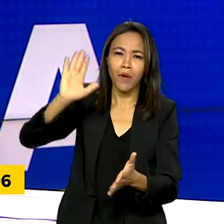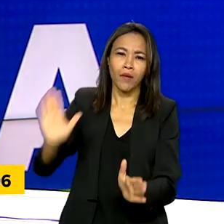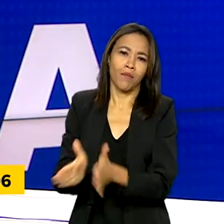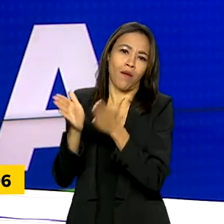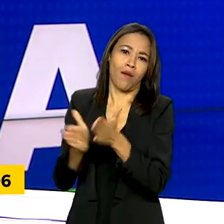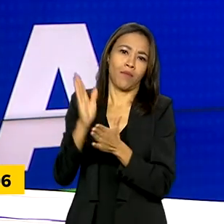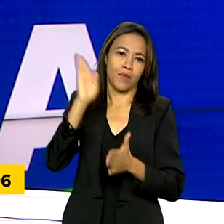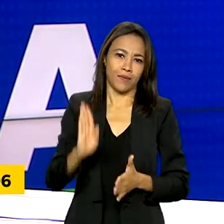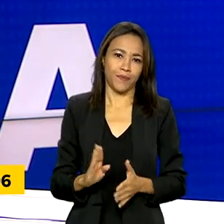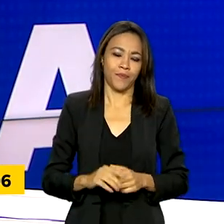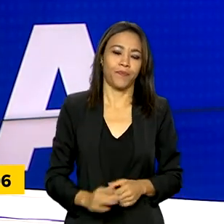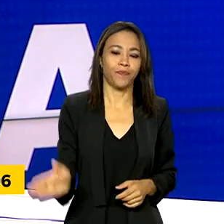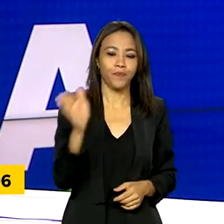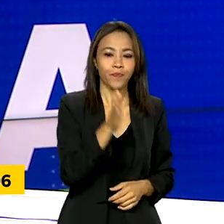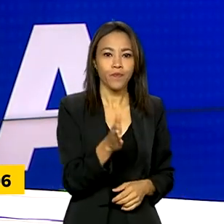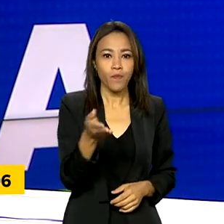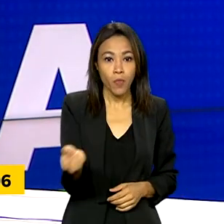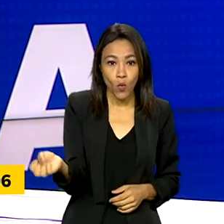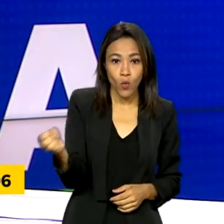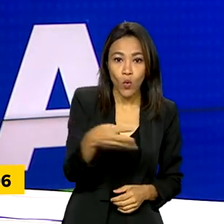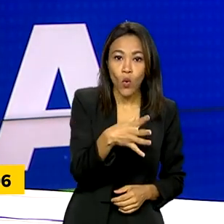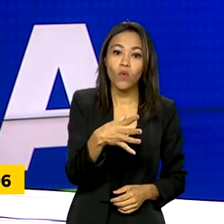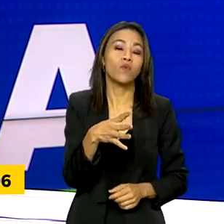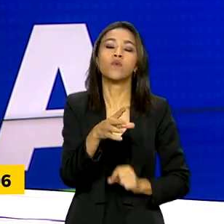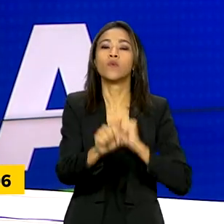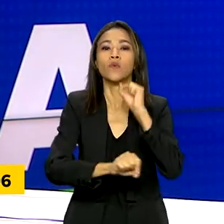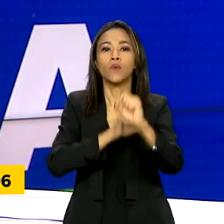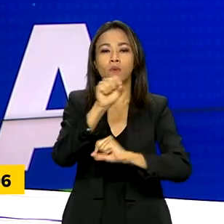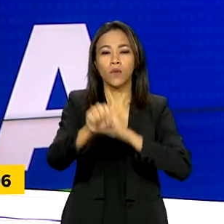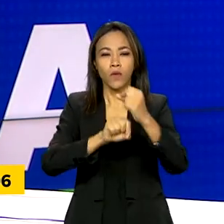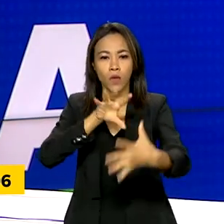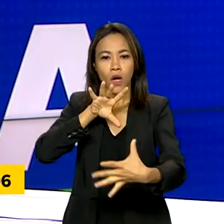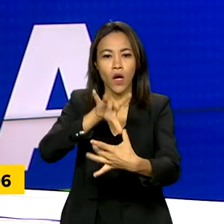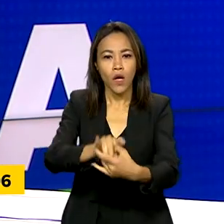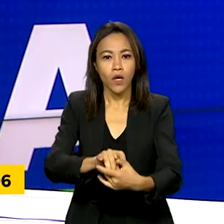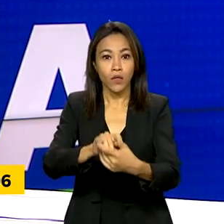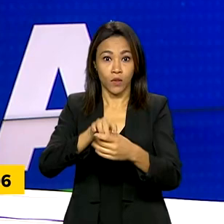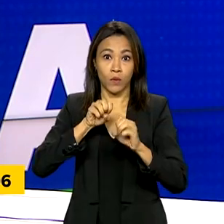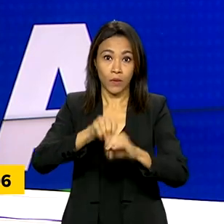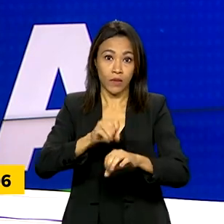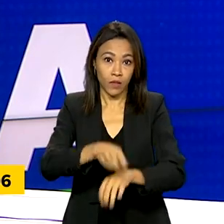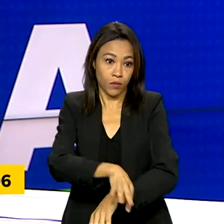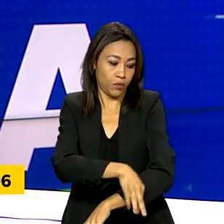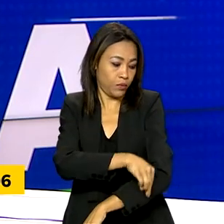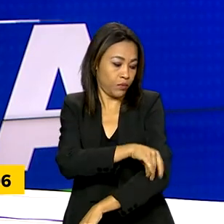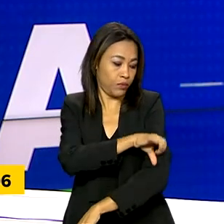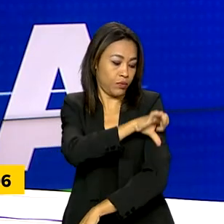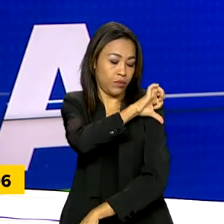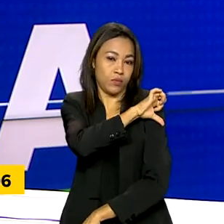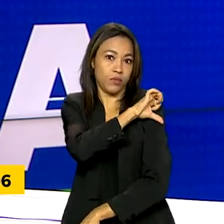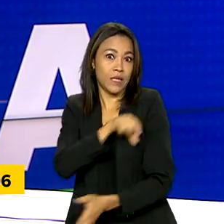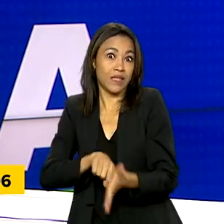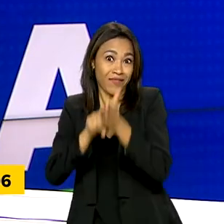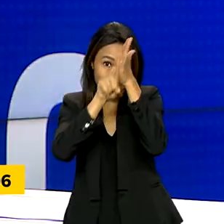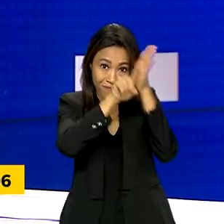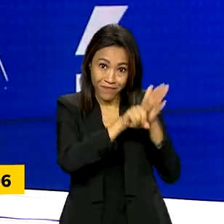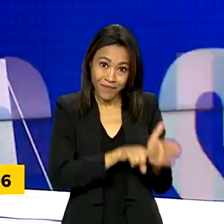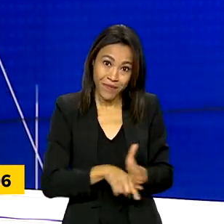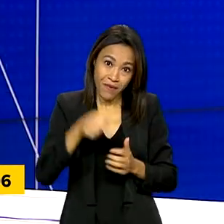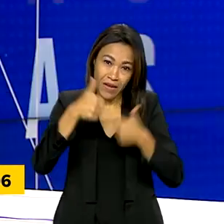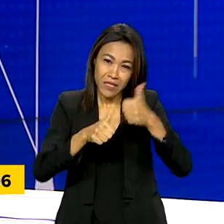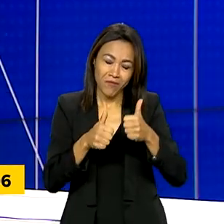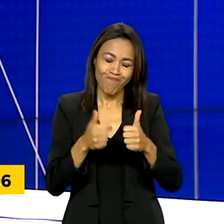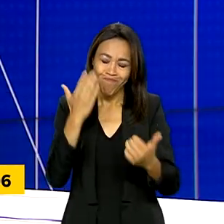Um novo panorama do ensino fundamental realizado pelo Inep mostrou que mais de 50%